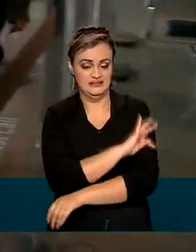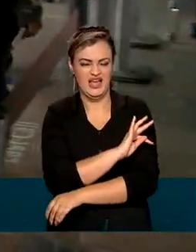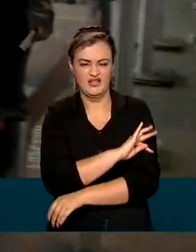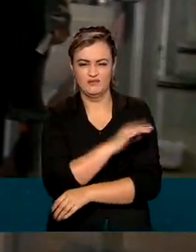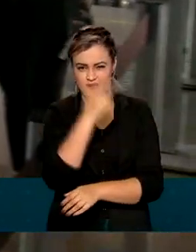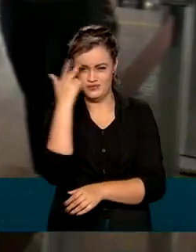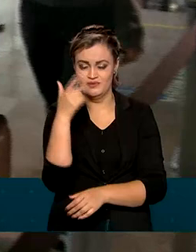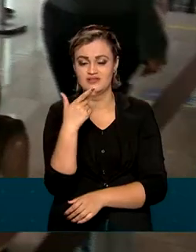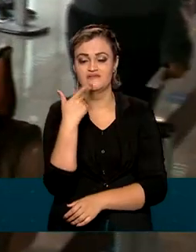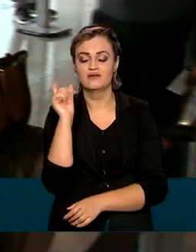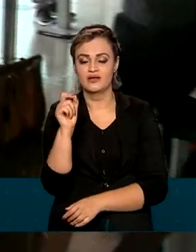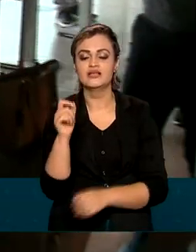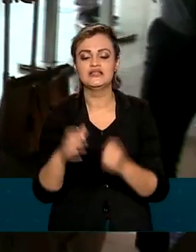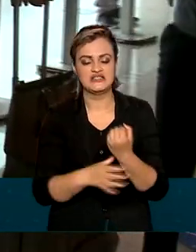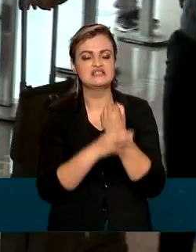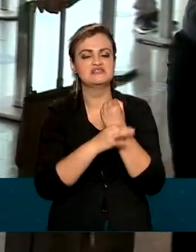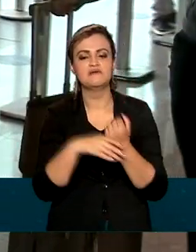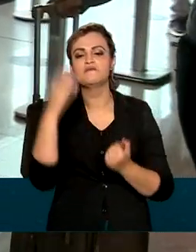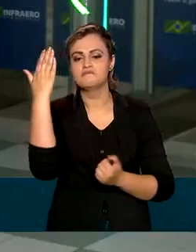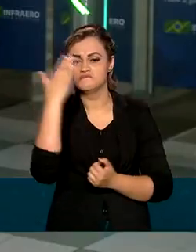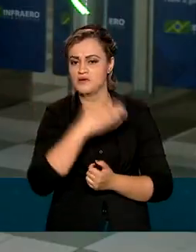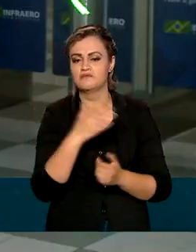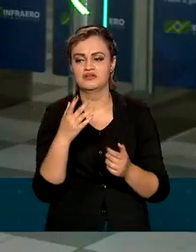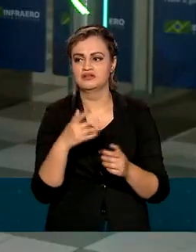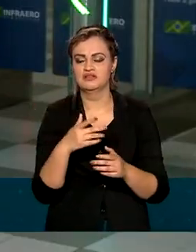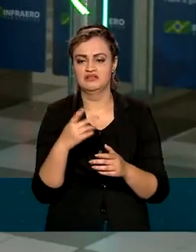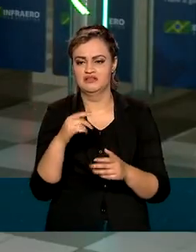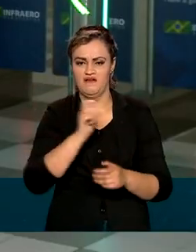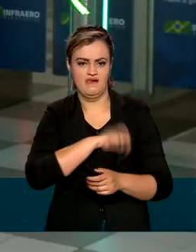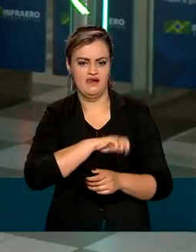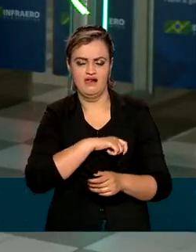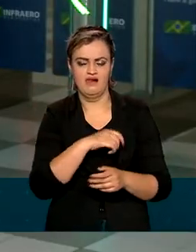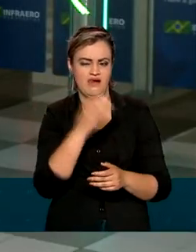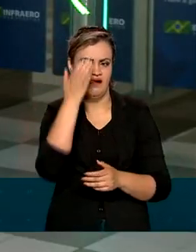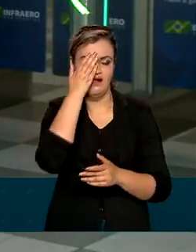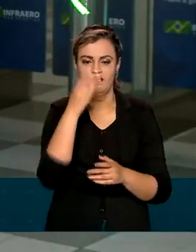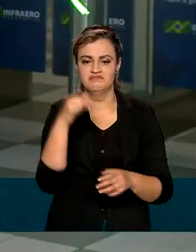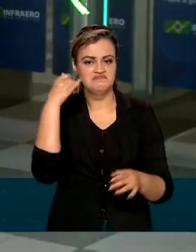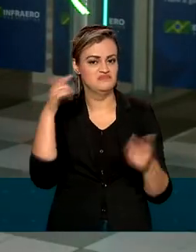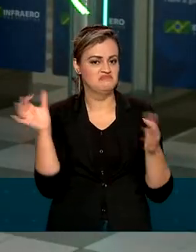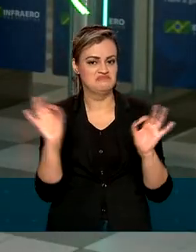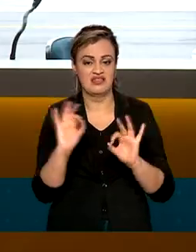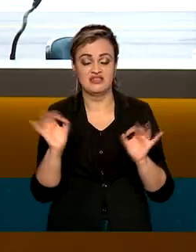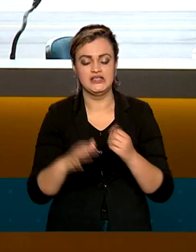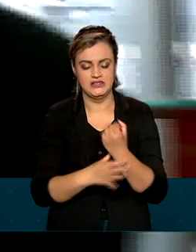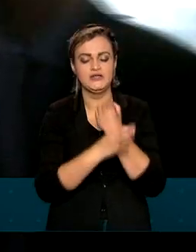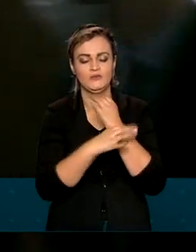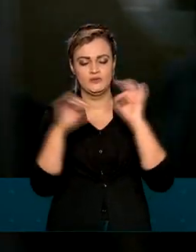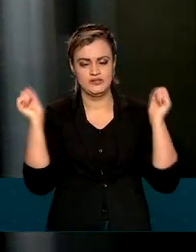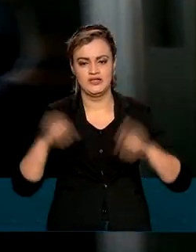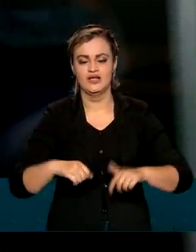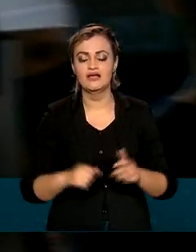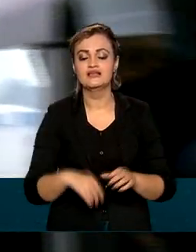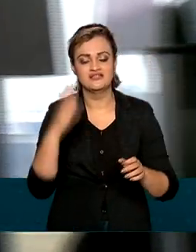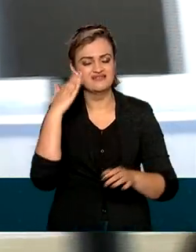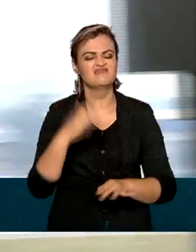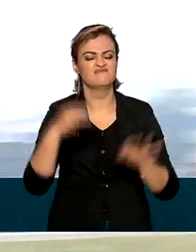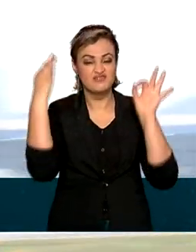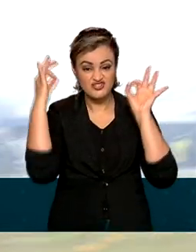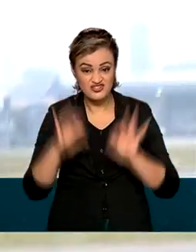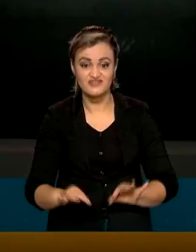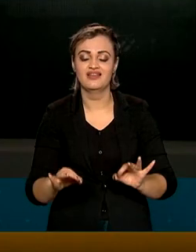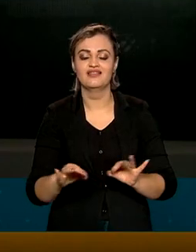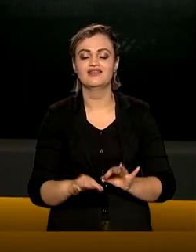garantem que o sistema é a prova de fraudes. Temos um nível de acurácia de 99,9%. A gente consegue saber exatamente,